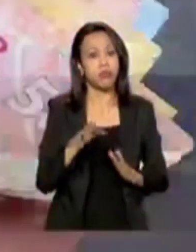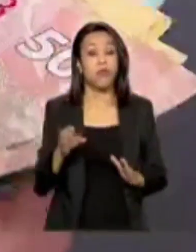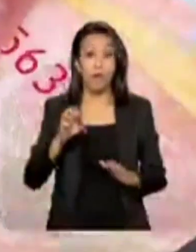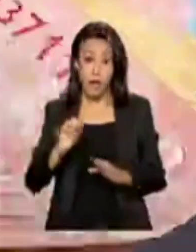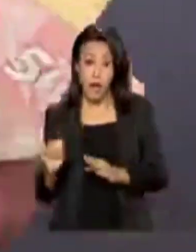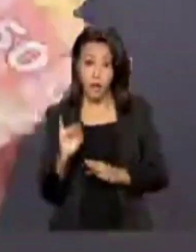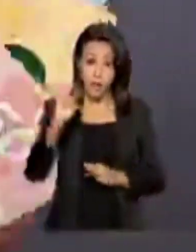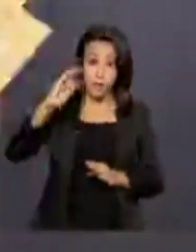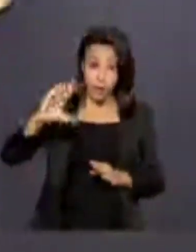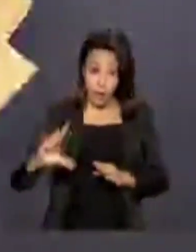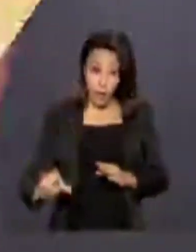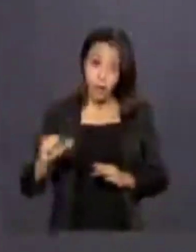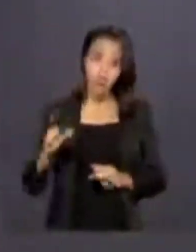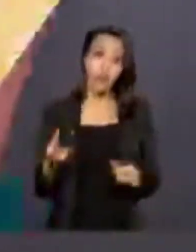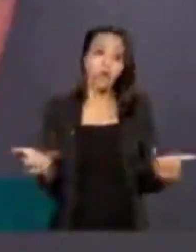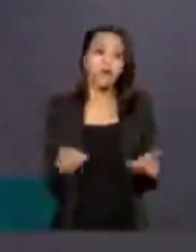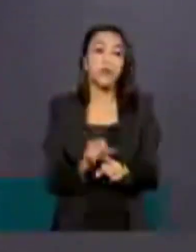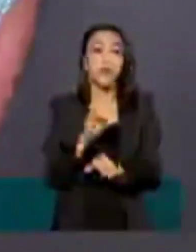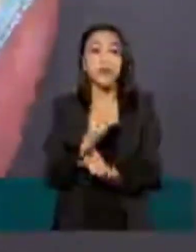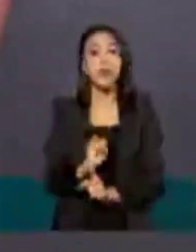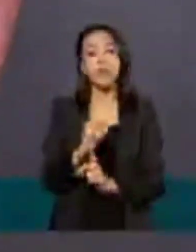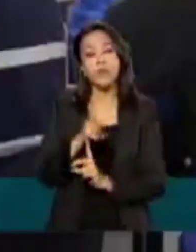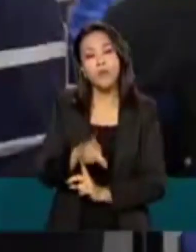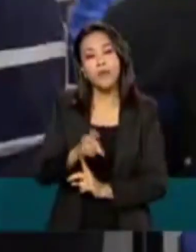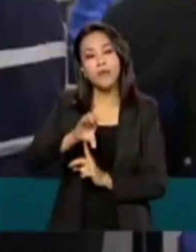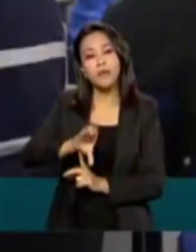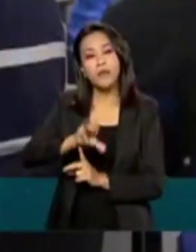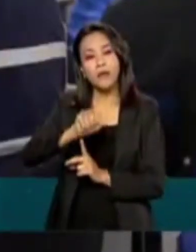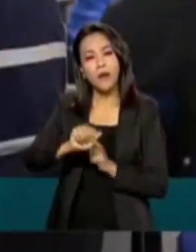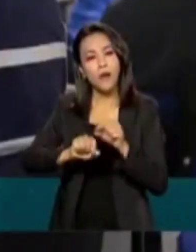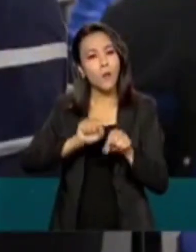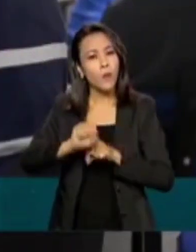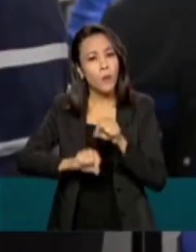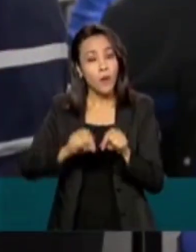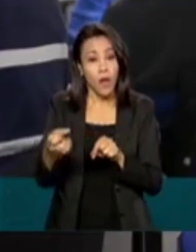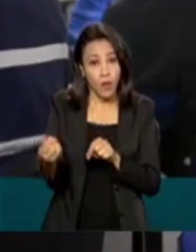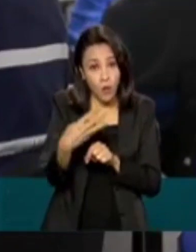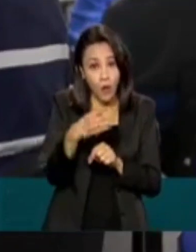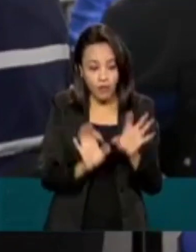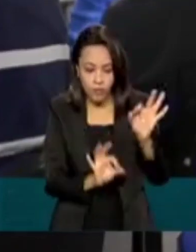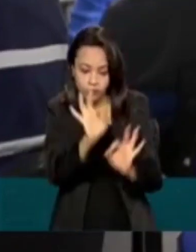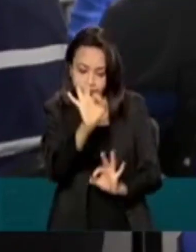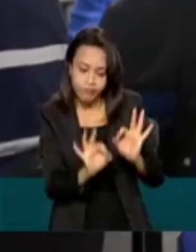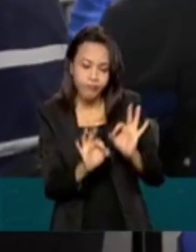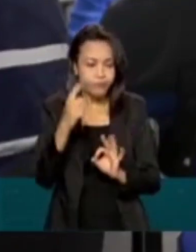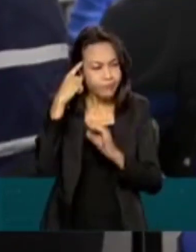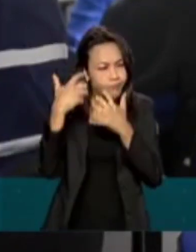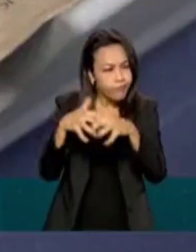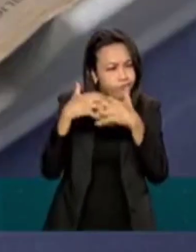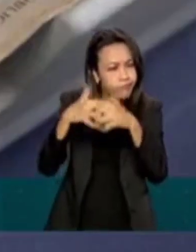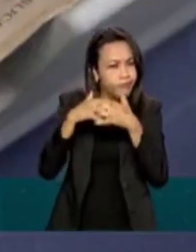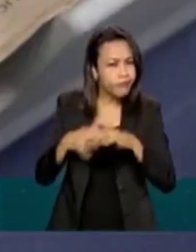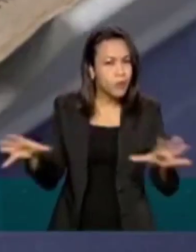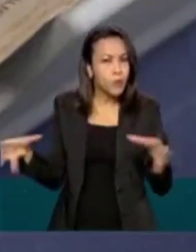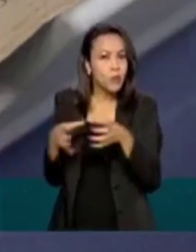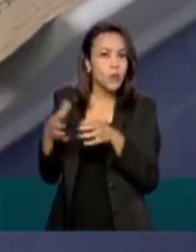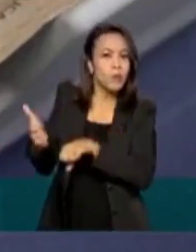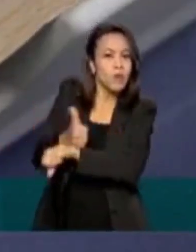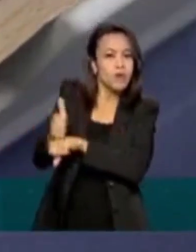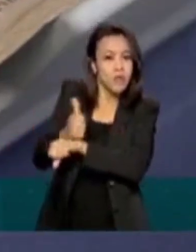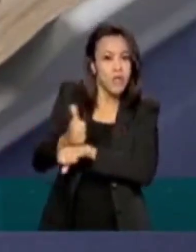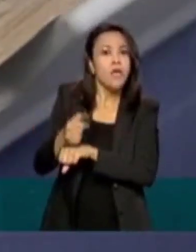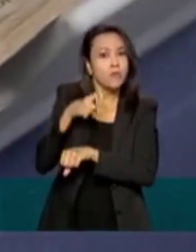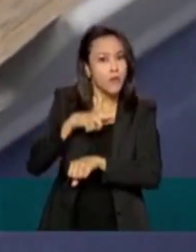caso do Índice Nacional de Preços ao Consumidor Amplo, o IPCA, a nova projeção dos analistas financeiros aponta para um